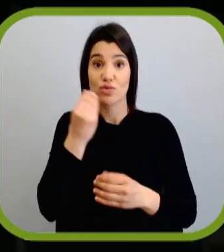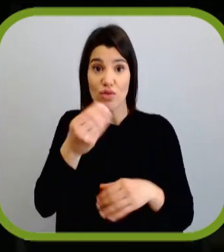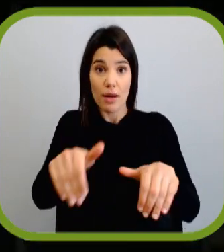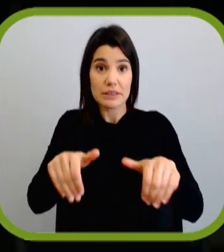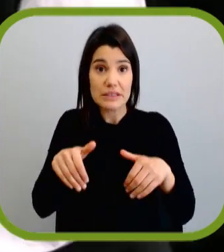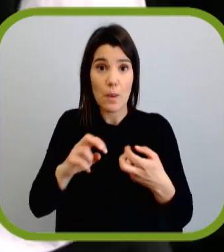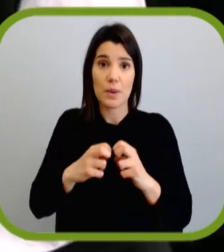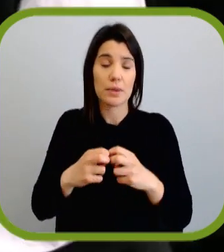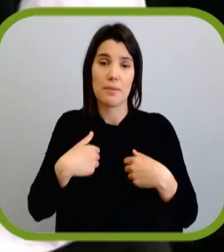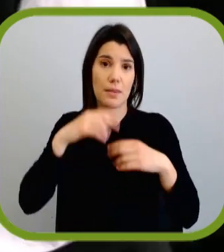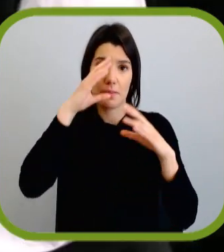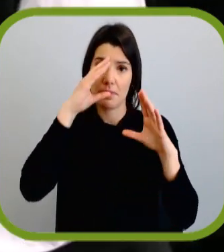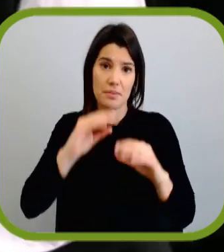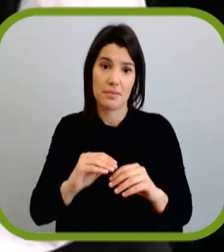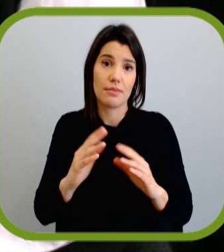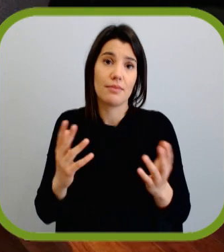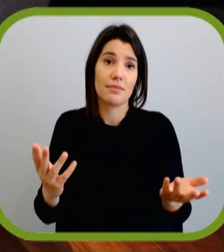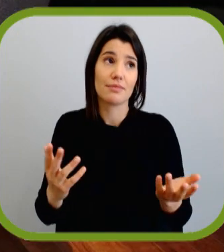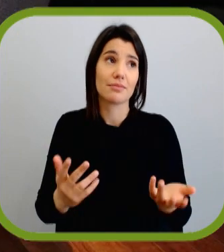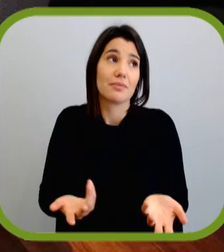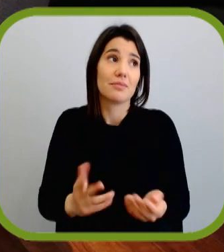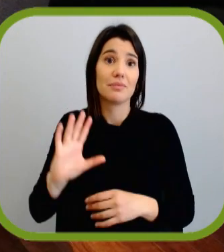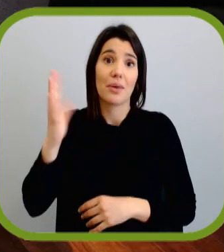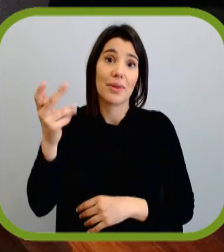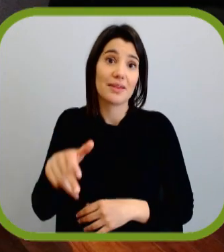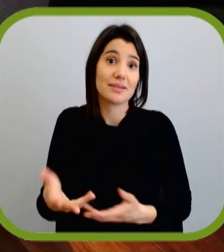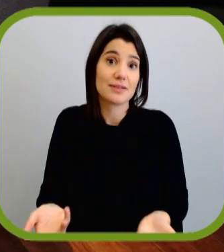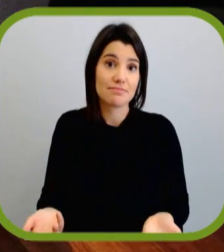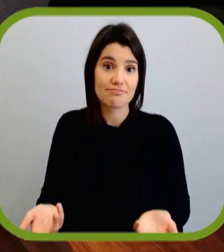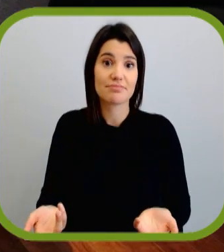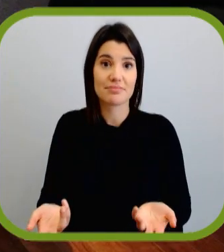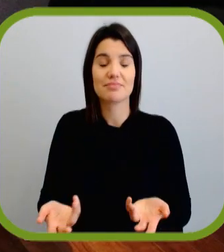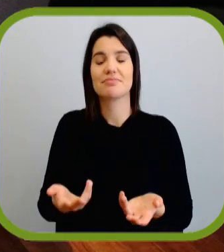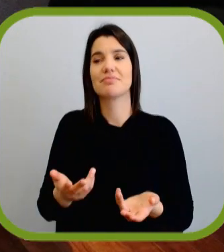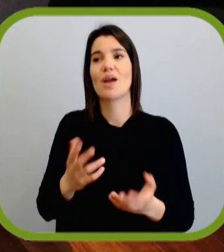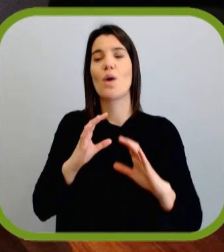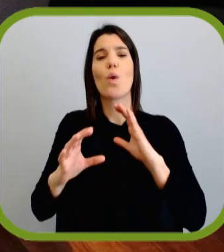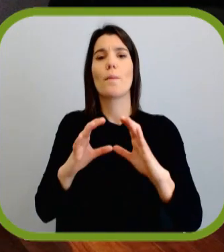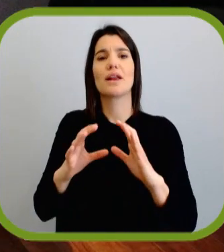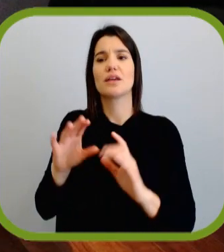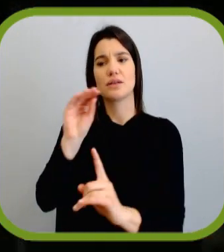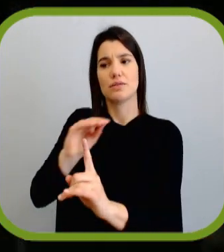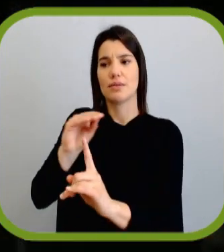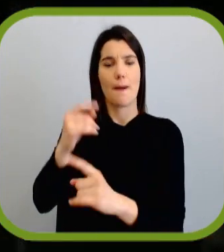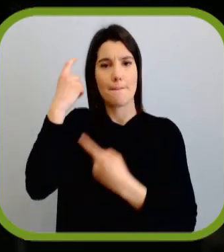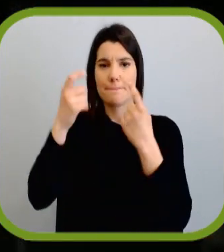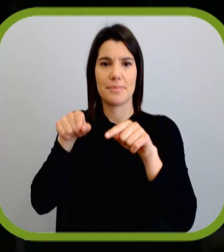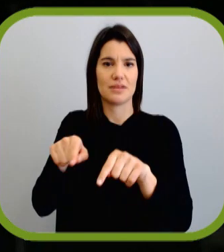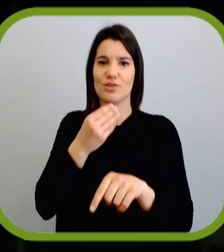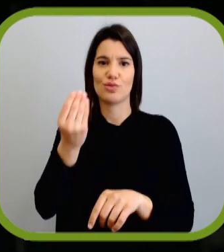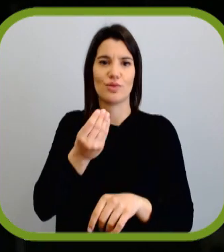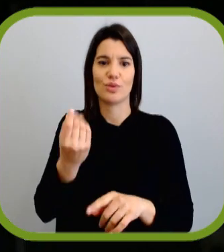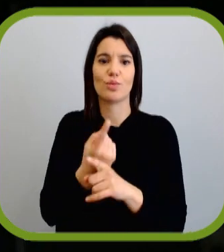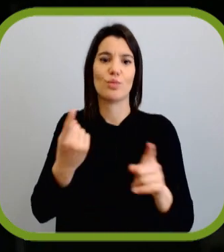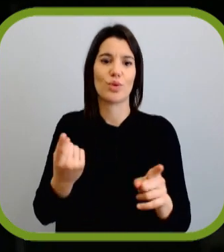jovem é um problema. Ou seja, é uma circunstância. Portanto, digamos que os consultores de comunicação não pensam muito na juventude,